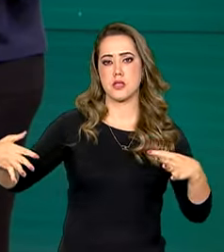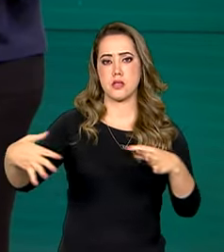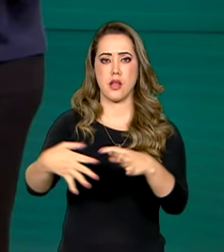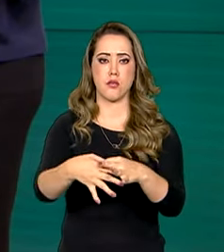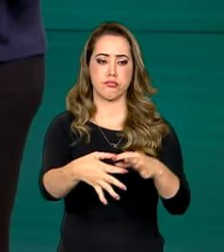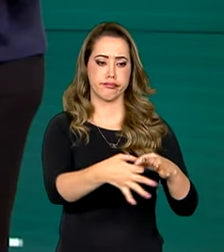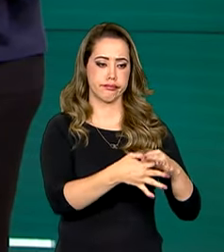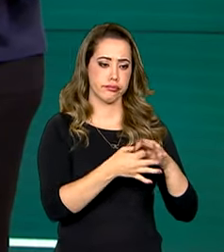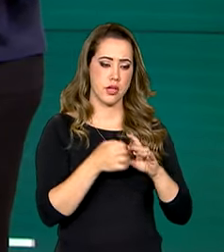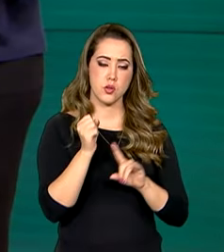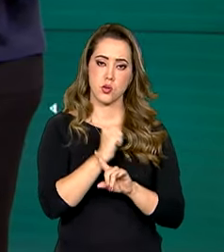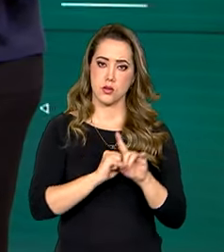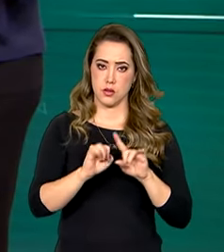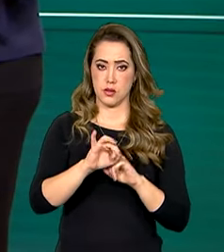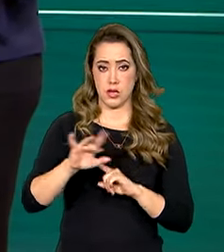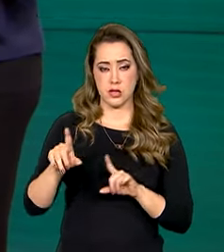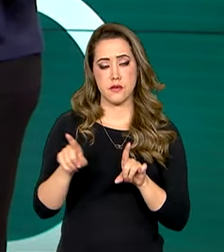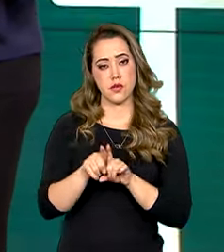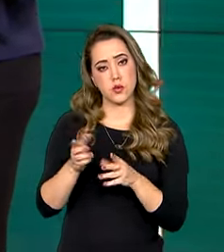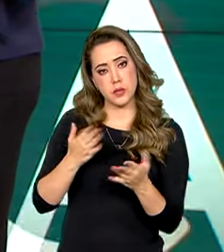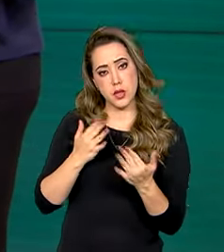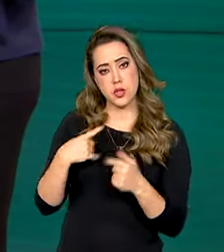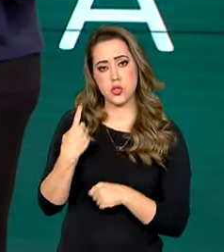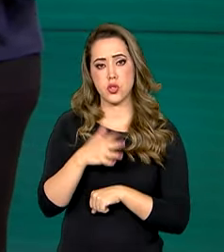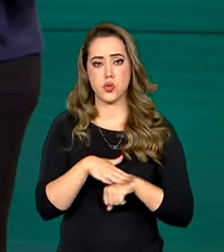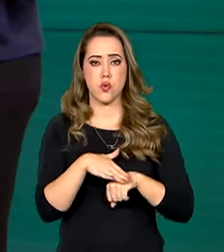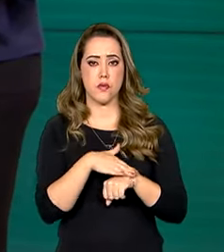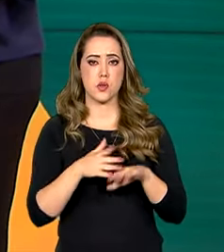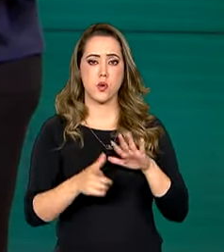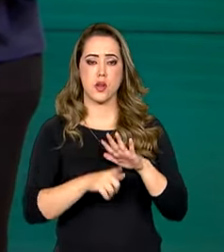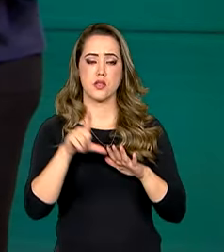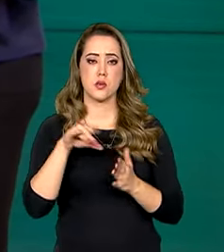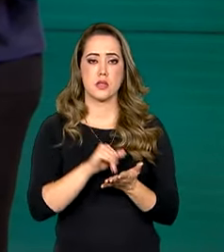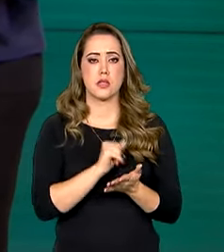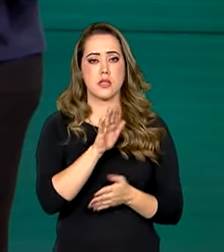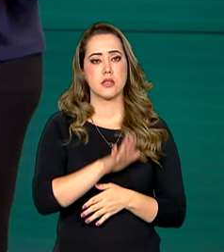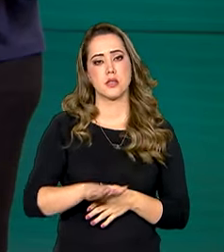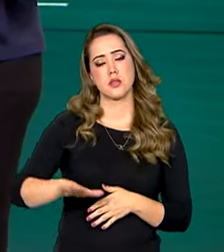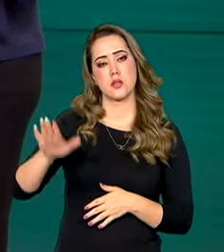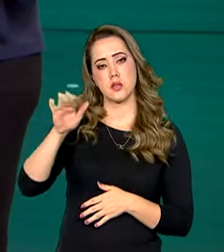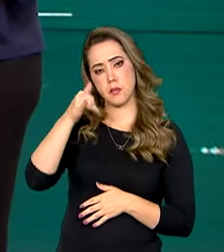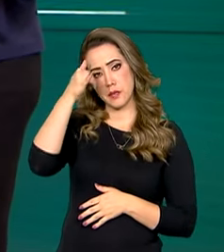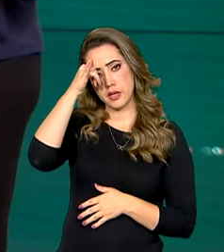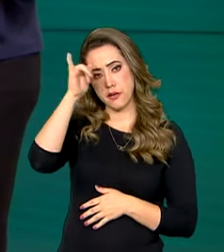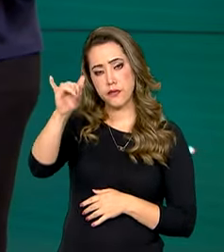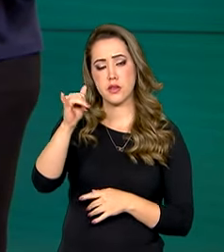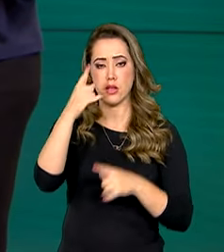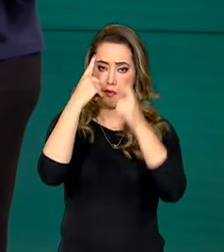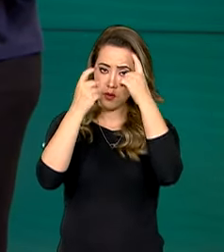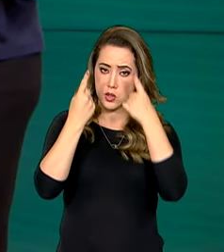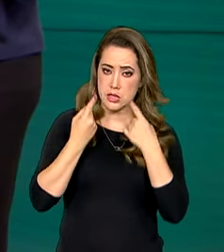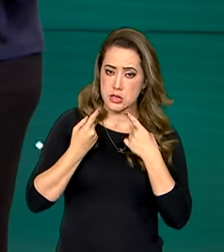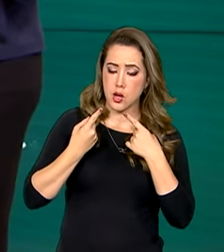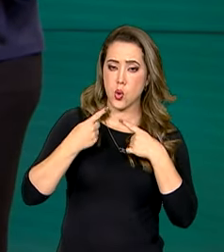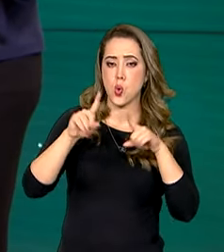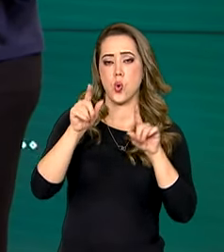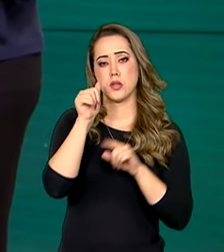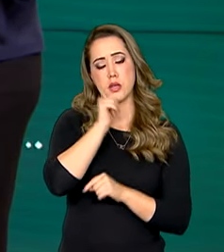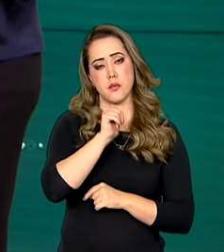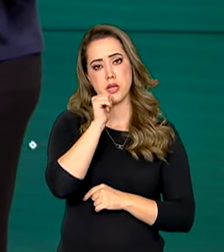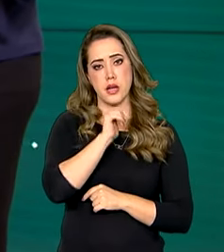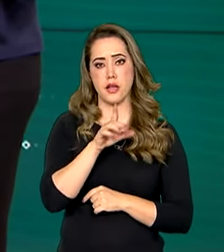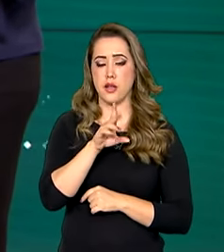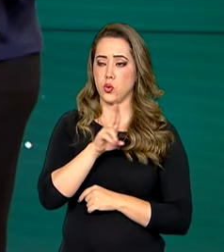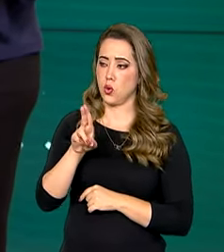da sociedade civil, nós conversamos mais cedo com a Secretária Nacional de Enfrentamento à Violência contra Mulheres, Denise